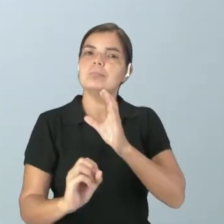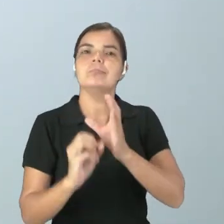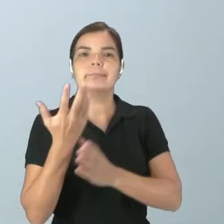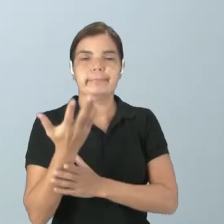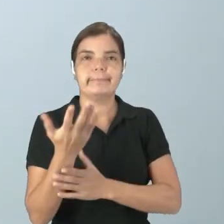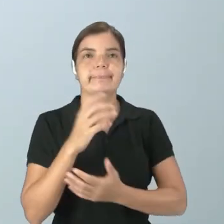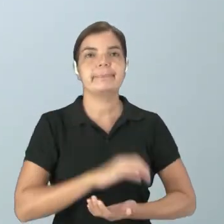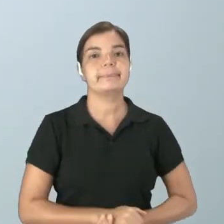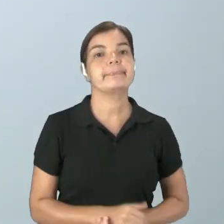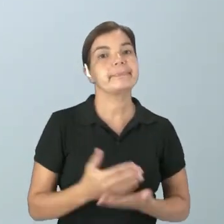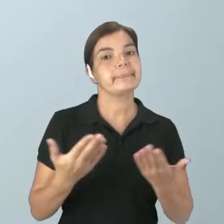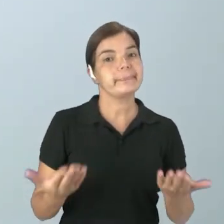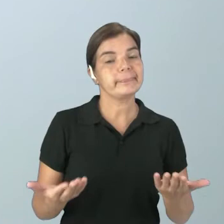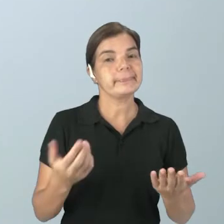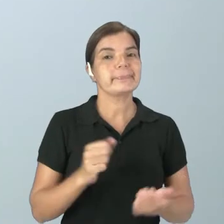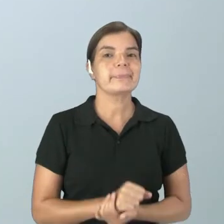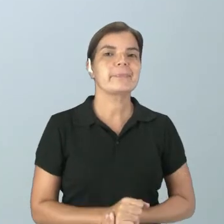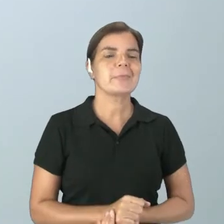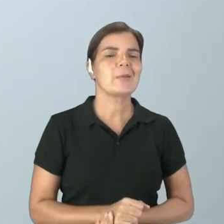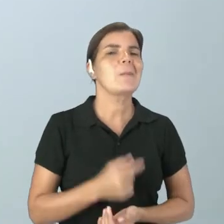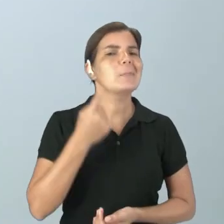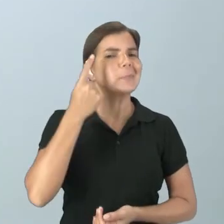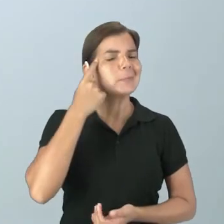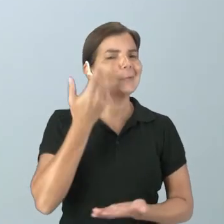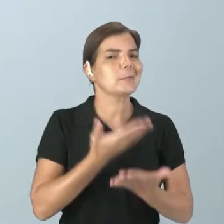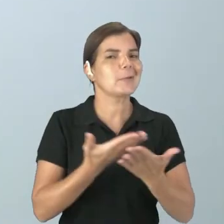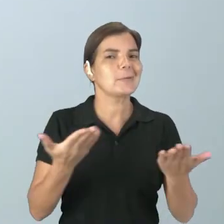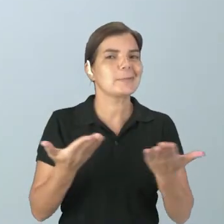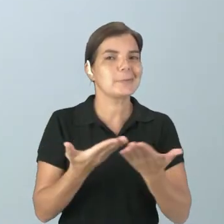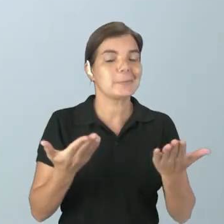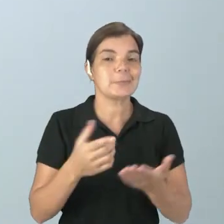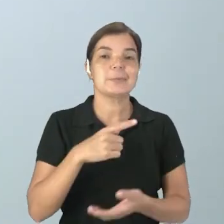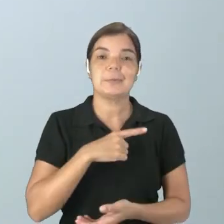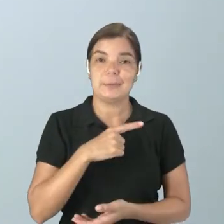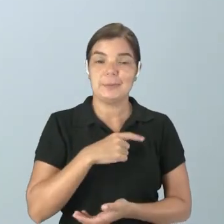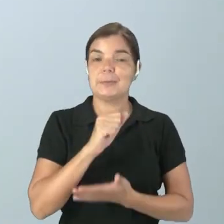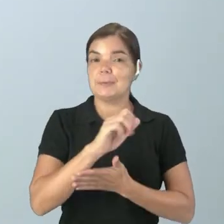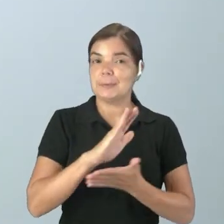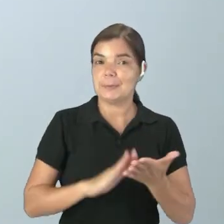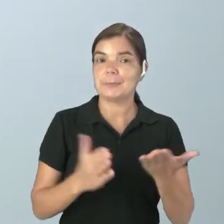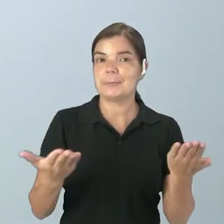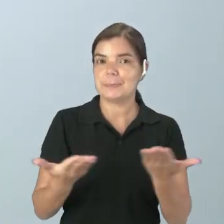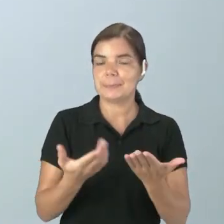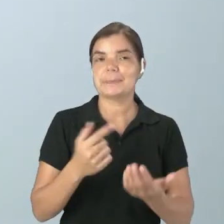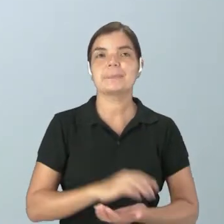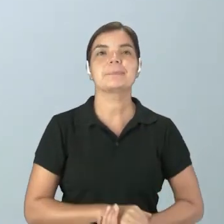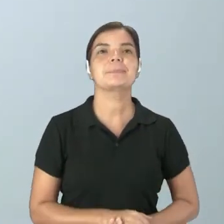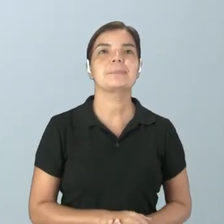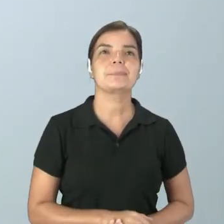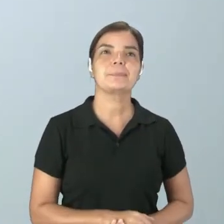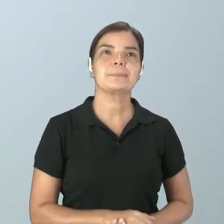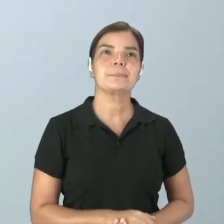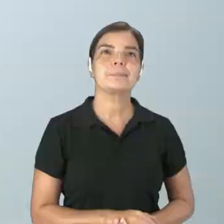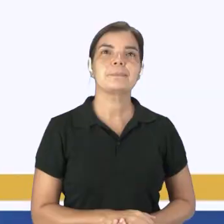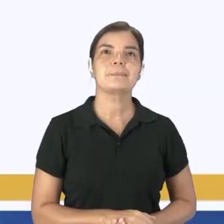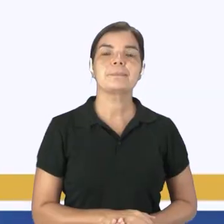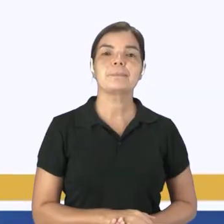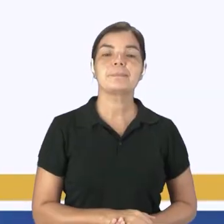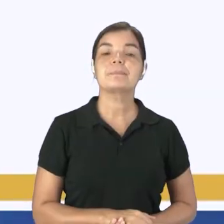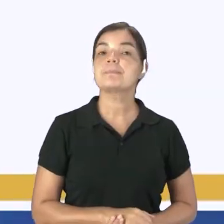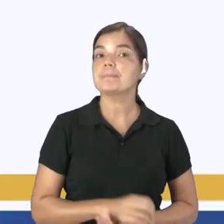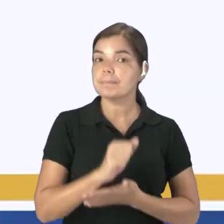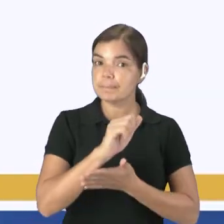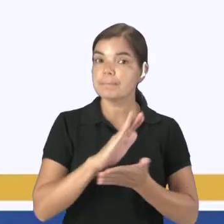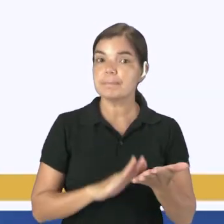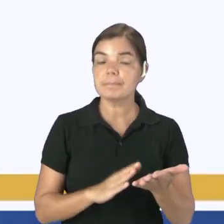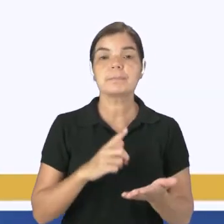E aí, pra gente sintetizar a nossa aula de hoje, nós temos o nosso exercitano. Vamos lá? No nosso exercitano, a gente